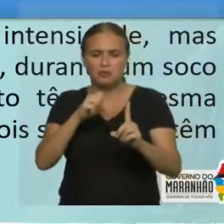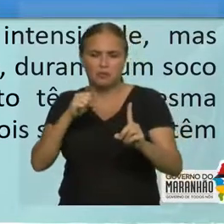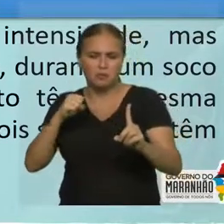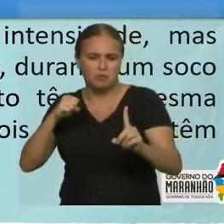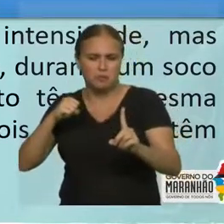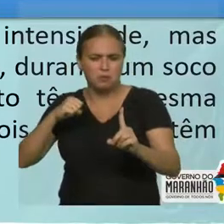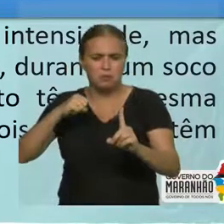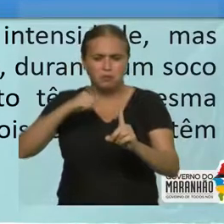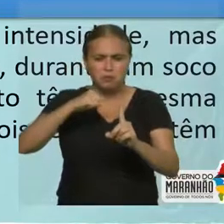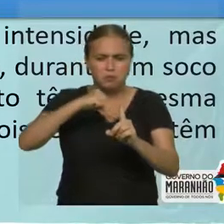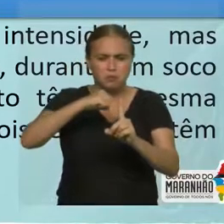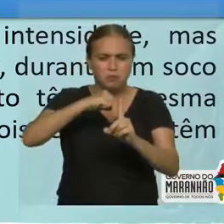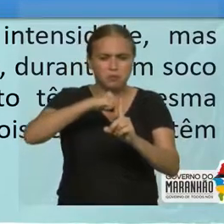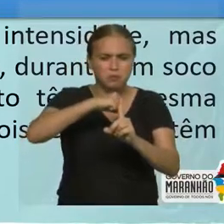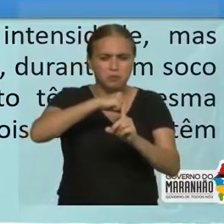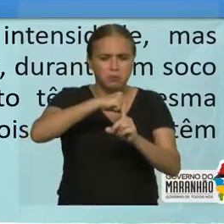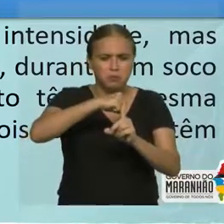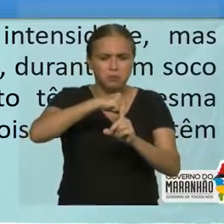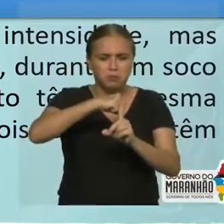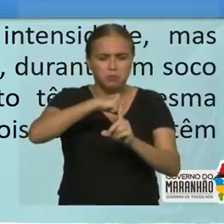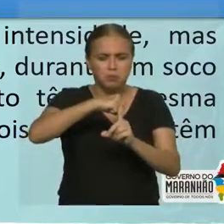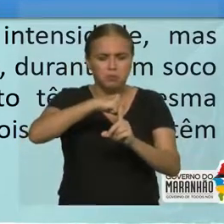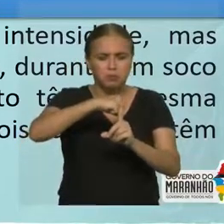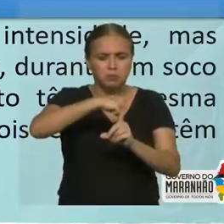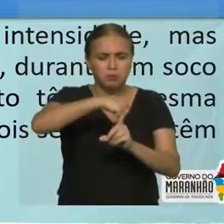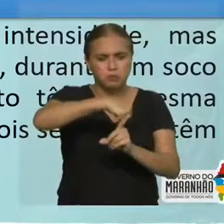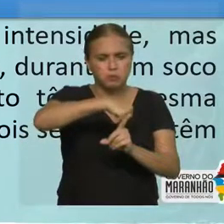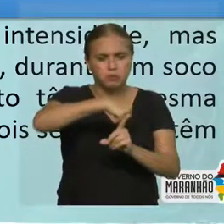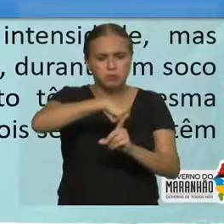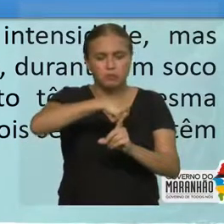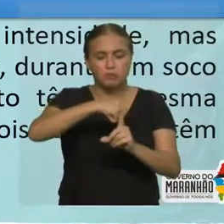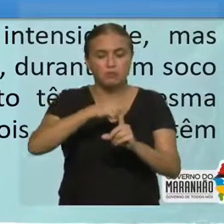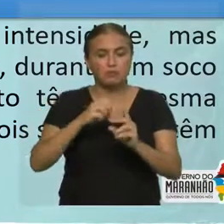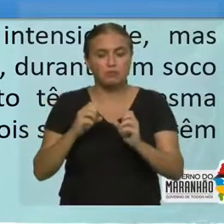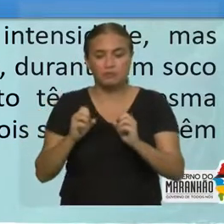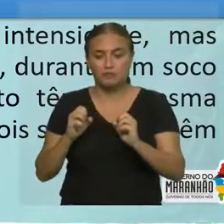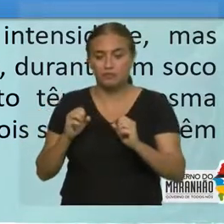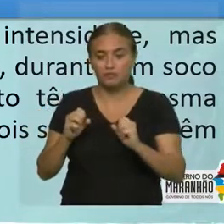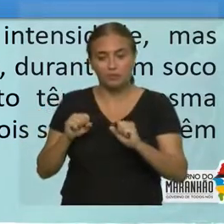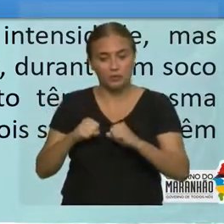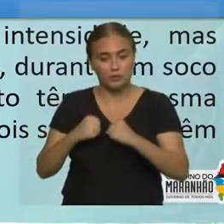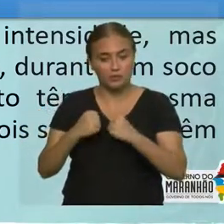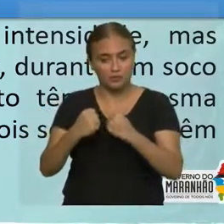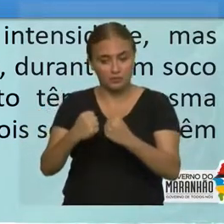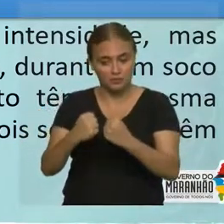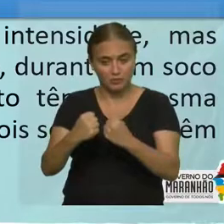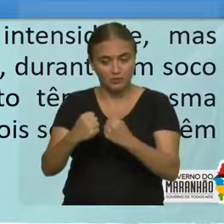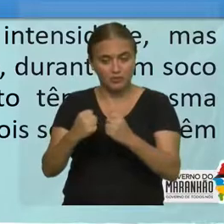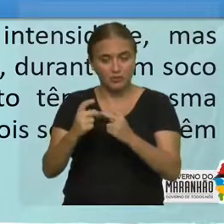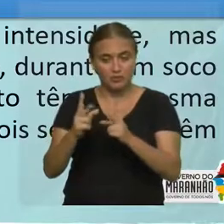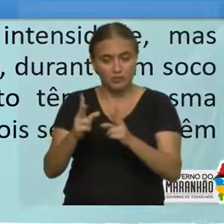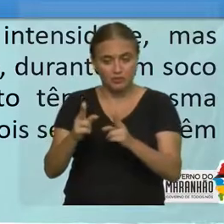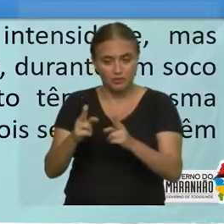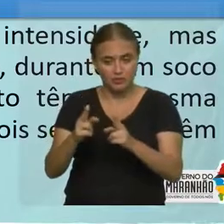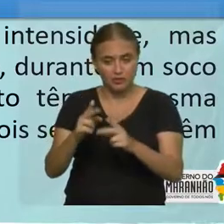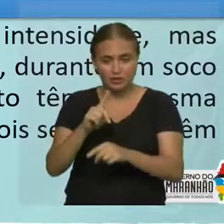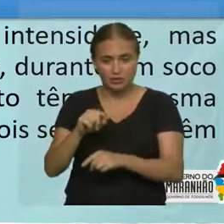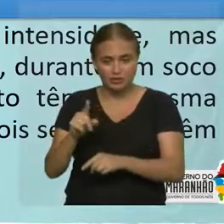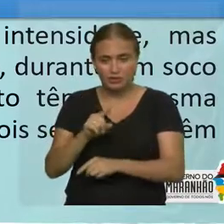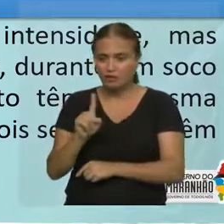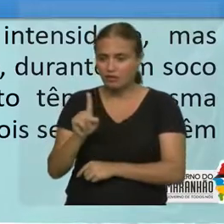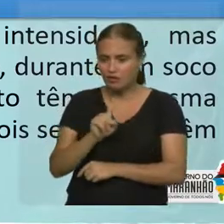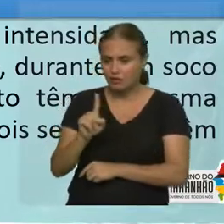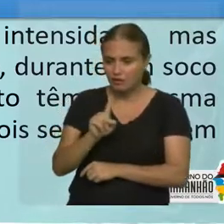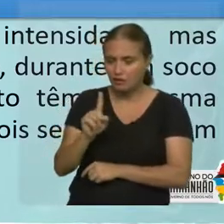falado para vocês do caminhão e da motocicleta aqui. Então, a intensidade é a mesma? É. Ela se anula? Não. Os efeitos podem ser